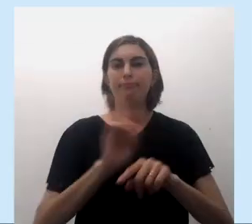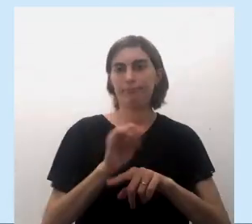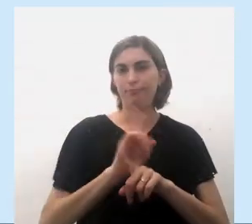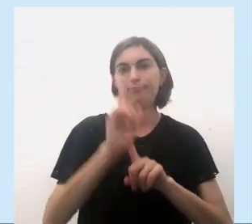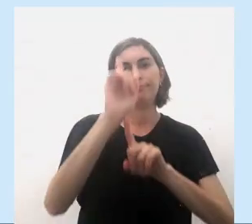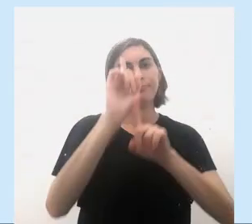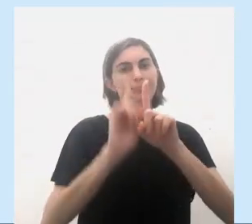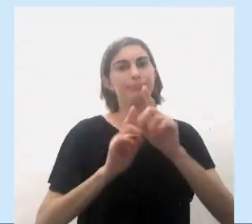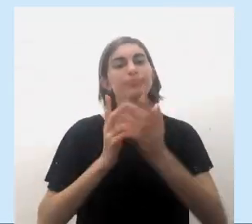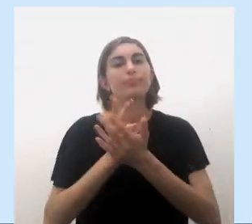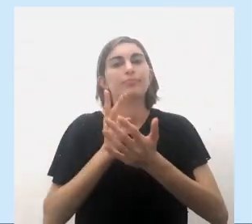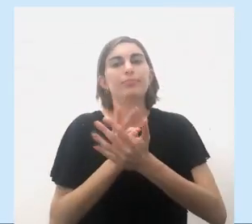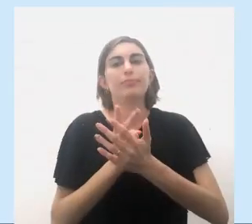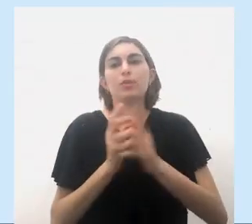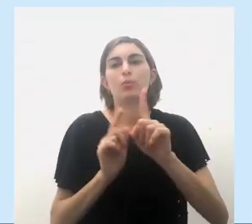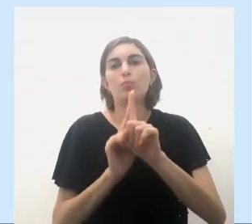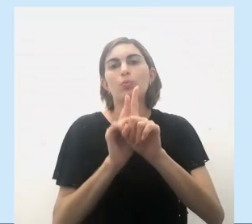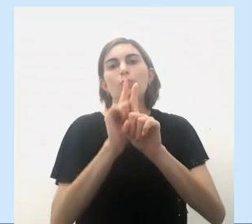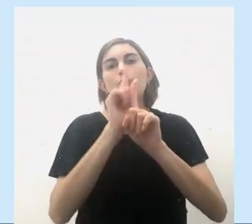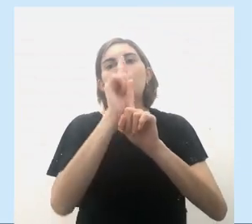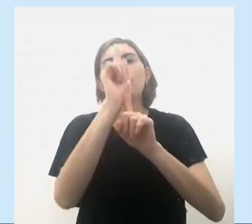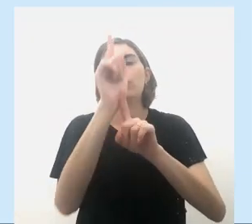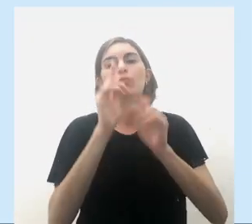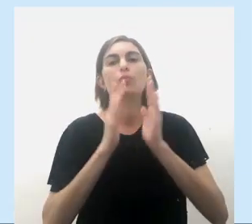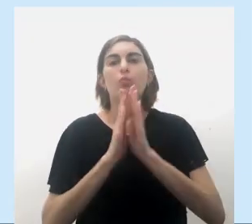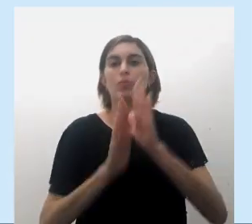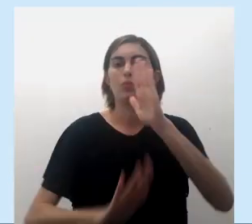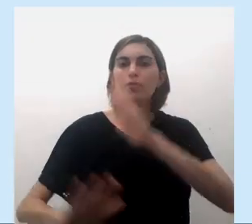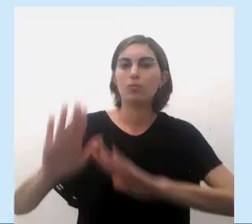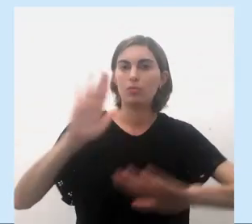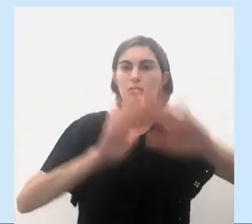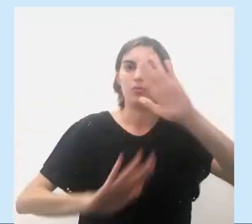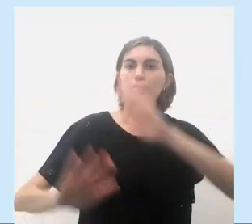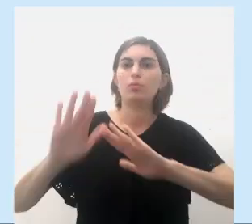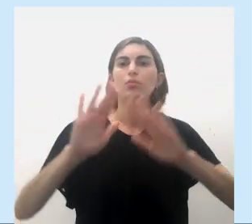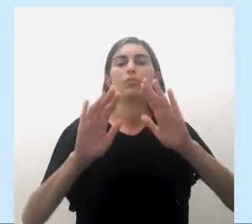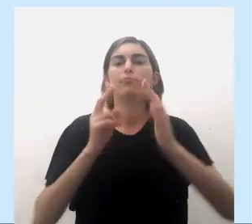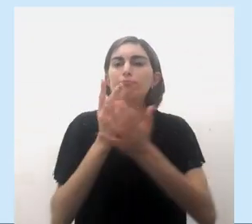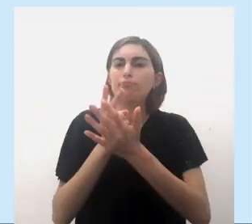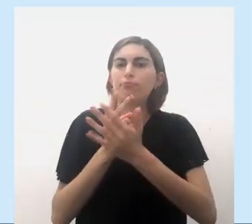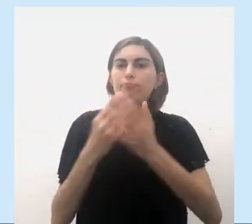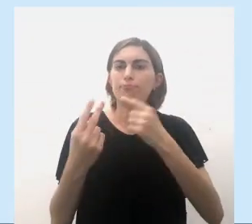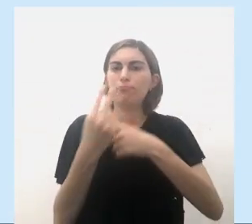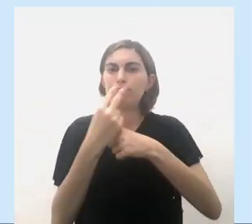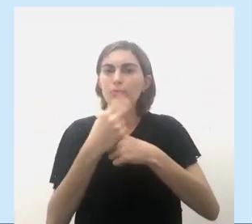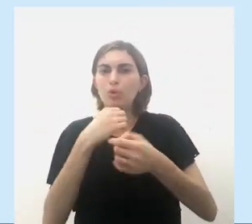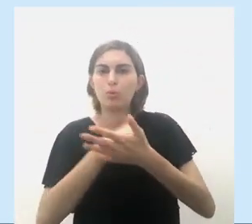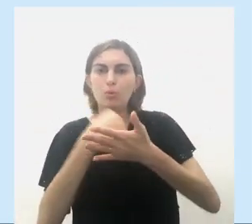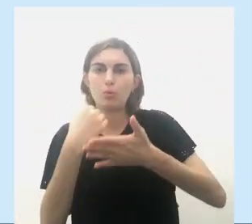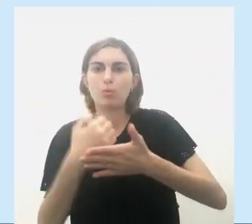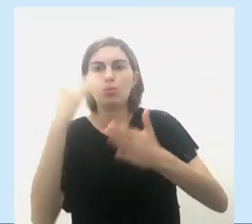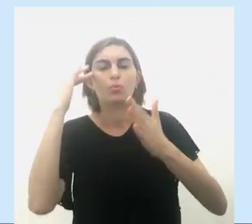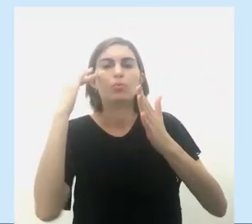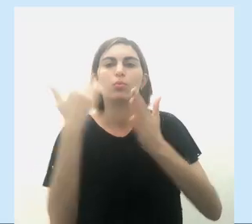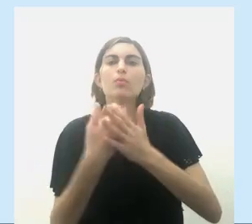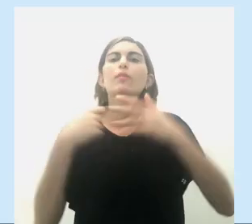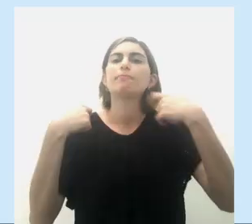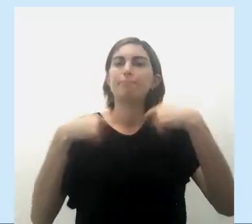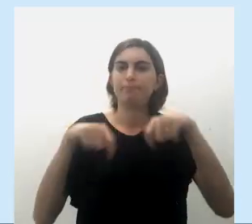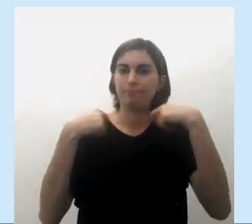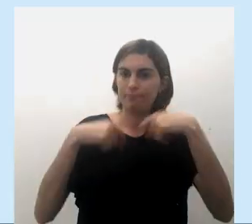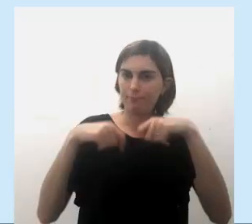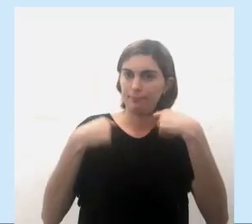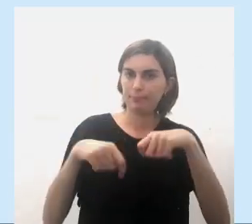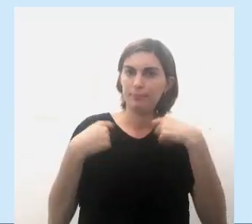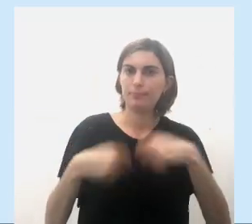aumente. Então, para que essa curva não aumente, muito cuidado, não é isso? Mantenha os protocolos, porque